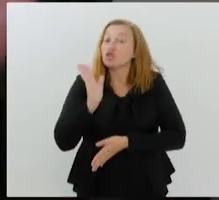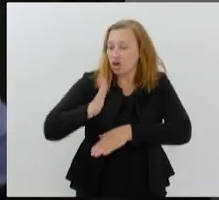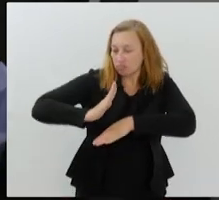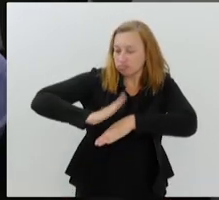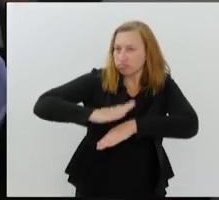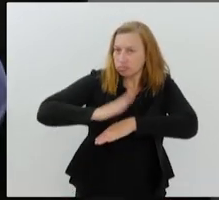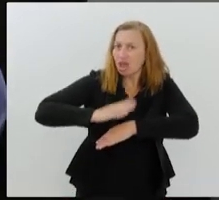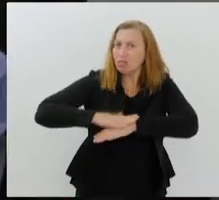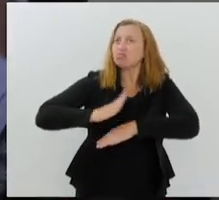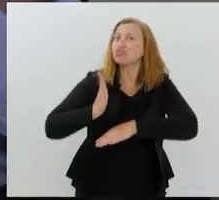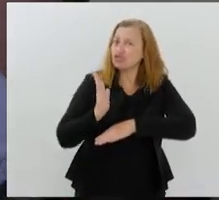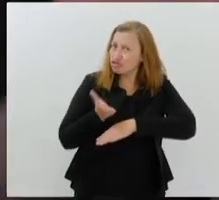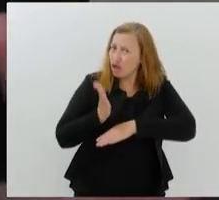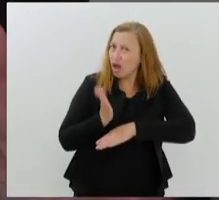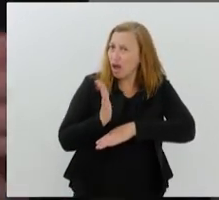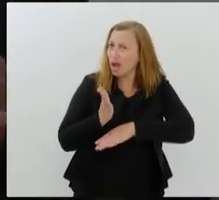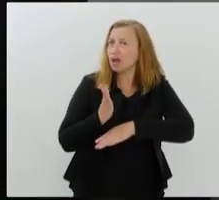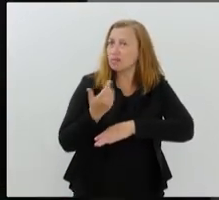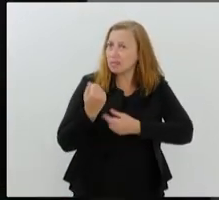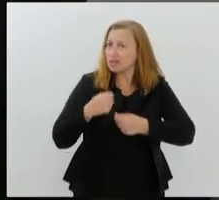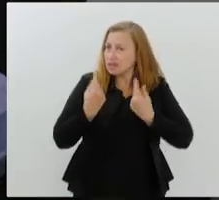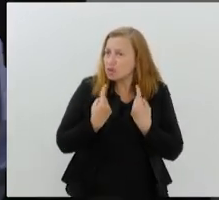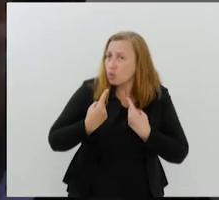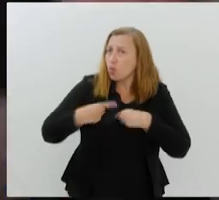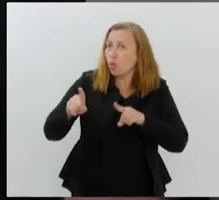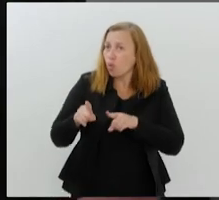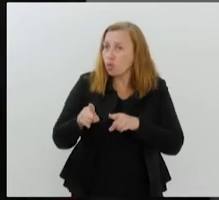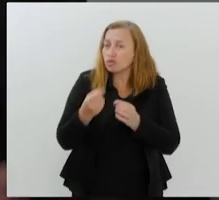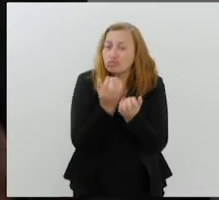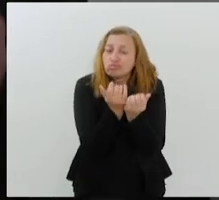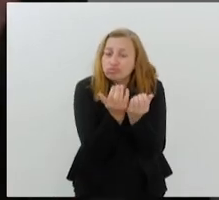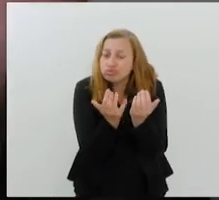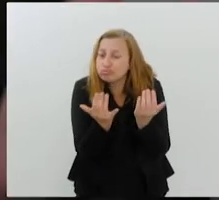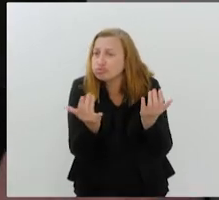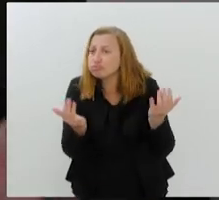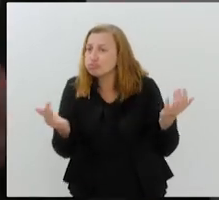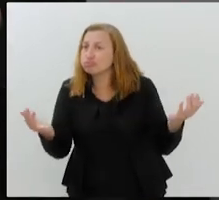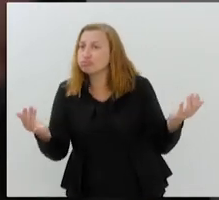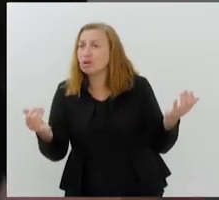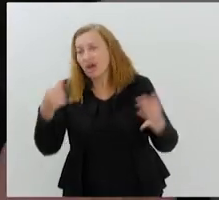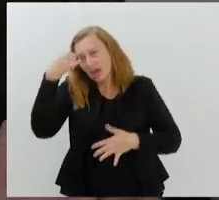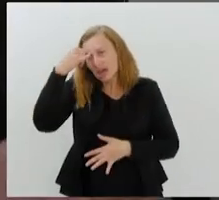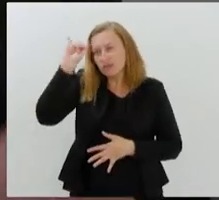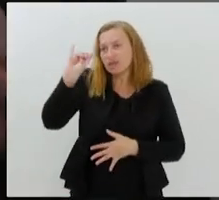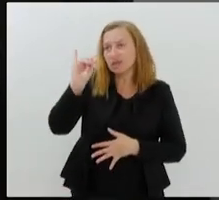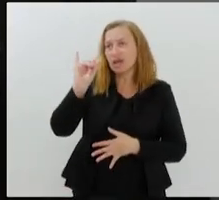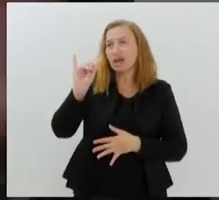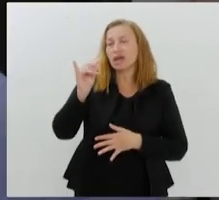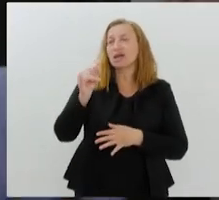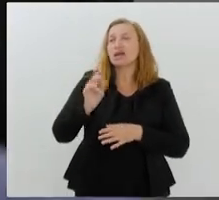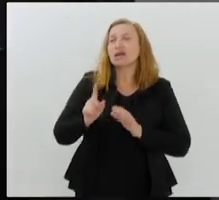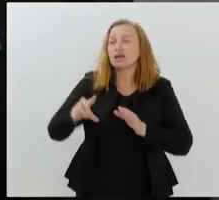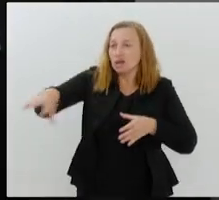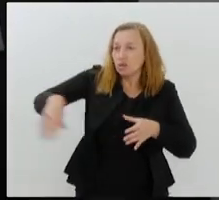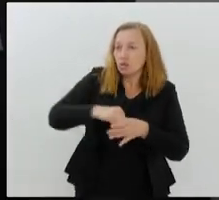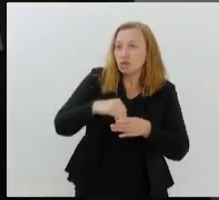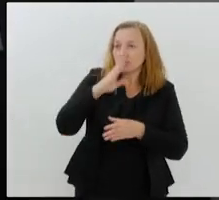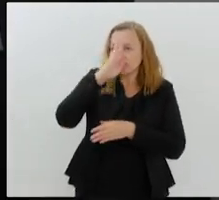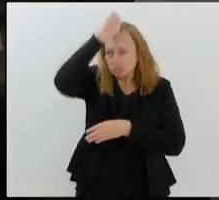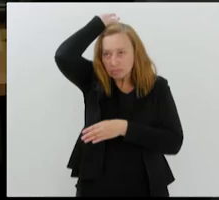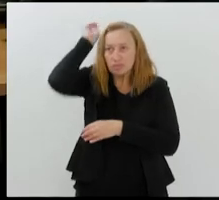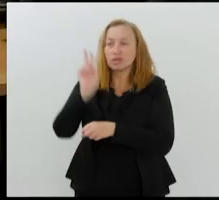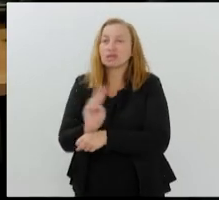tempo de ter um combate integrado, preventivo, incorporando os brigadistas. É essencial.